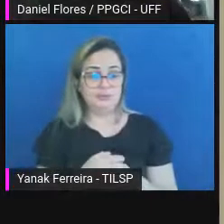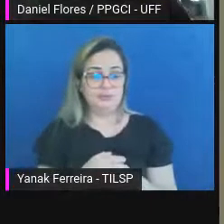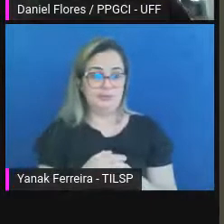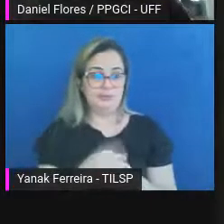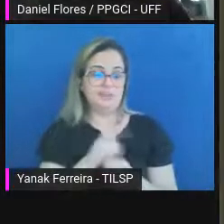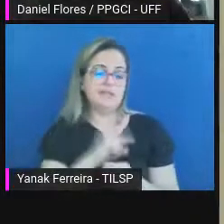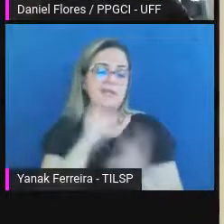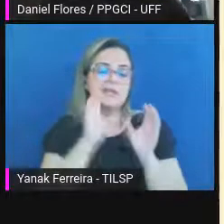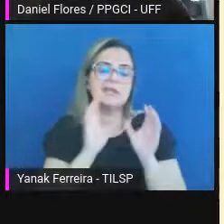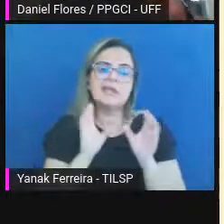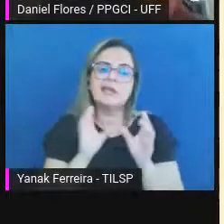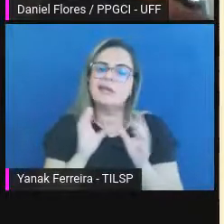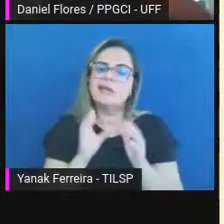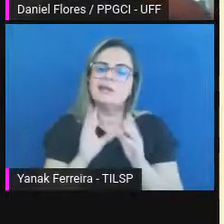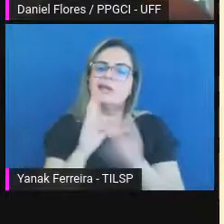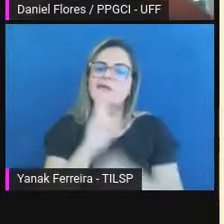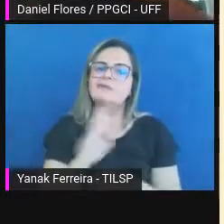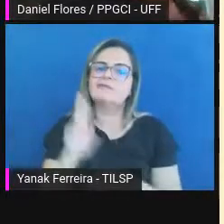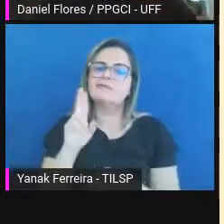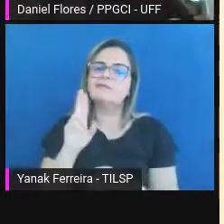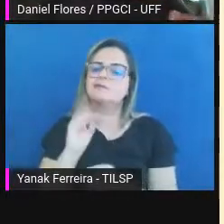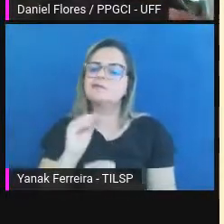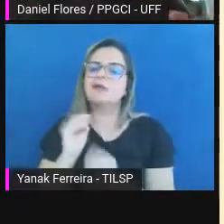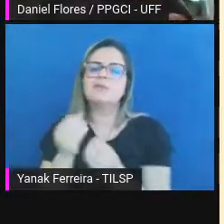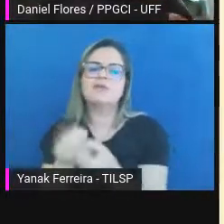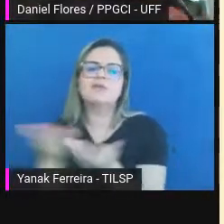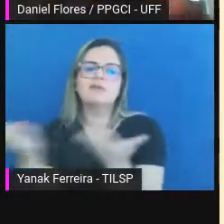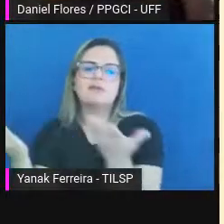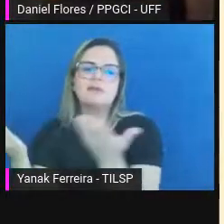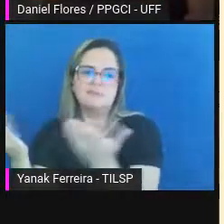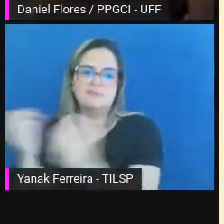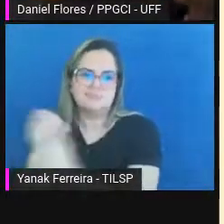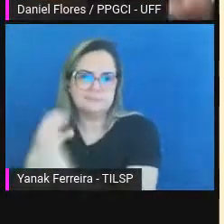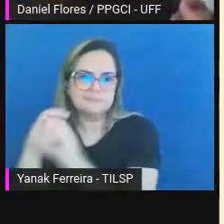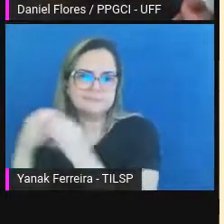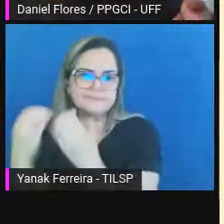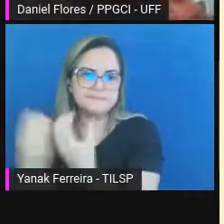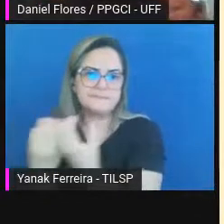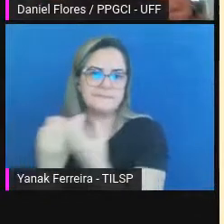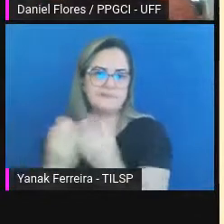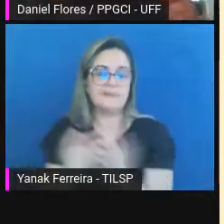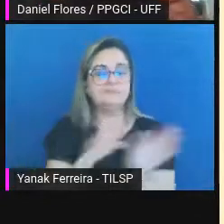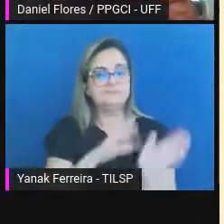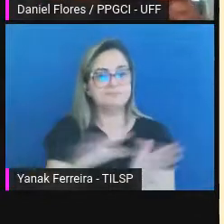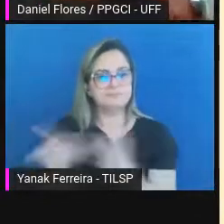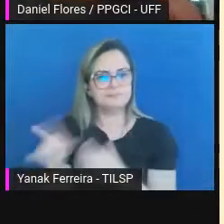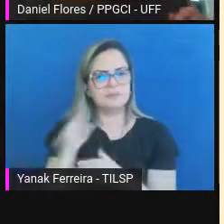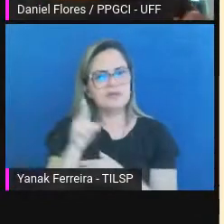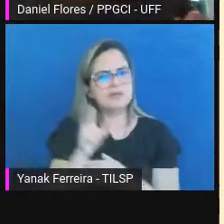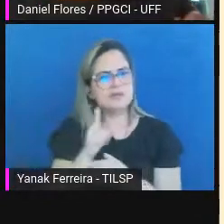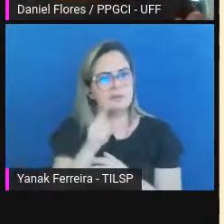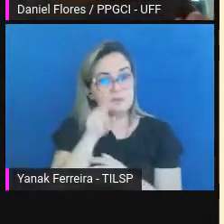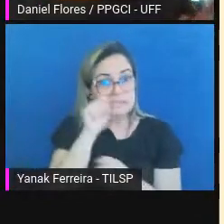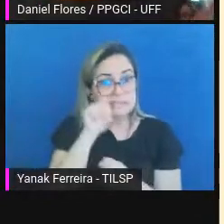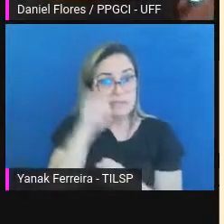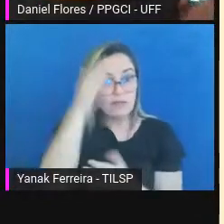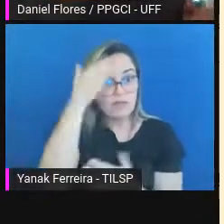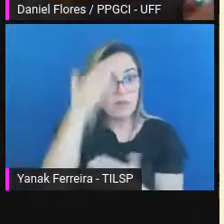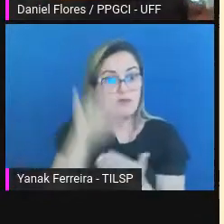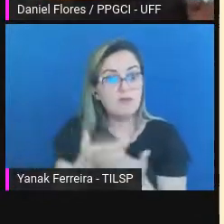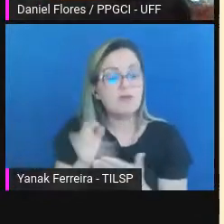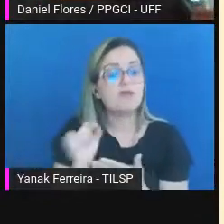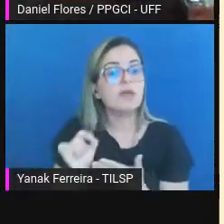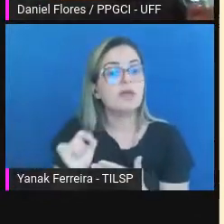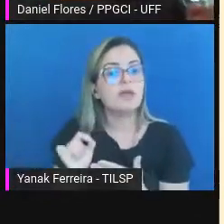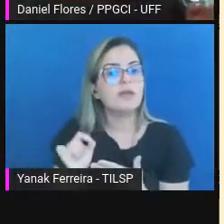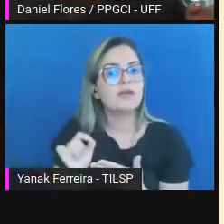comunidade. Bem, esse repositório digital, quando confiável, quando é que ele fica confiável mesmo? A